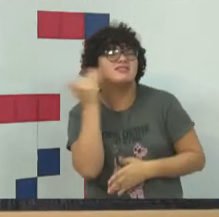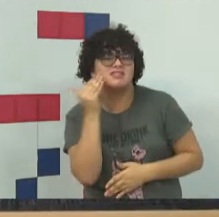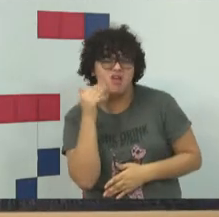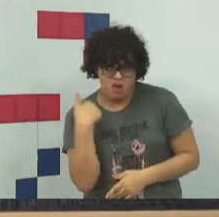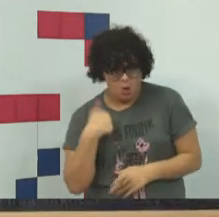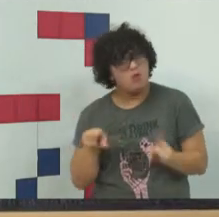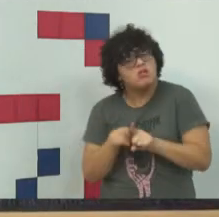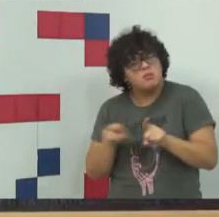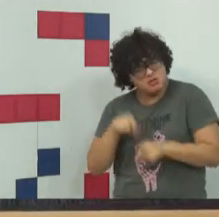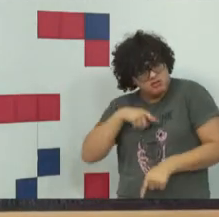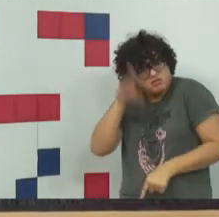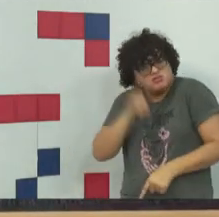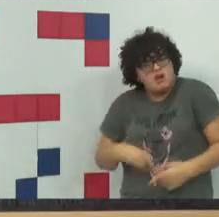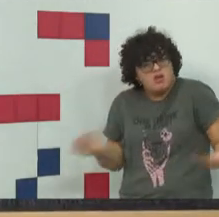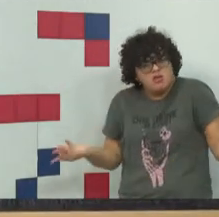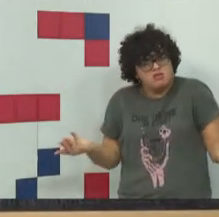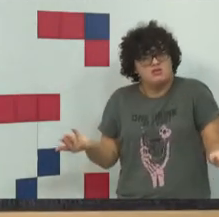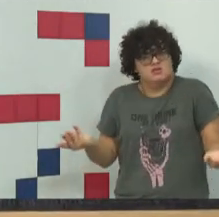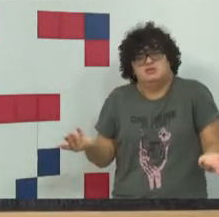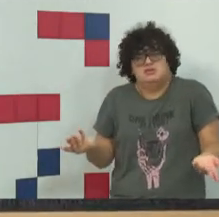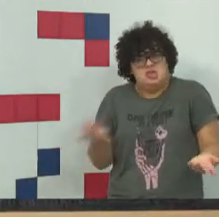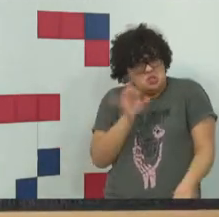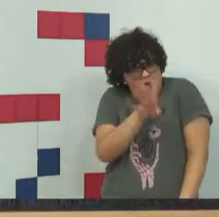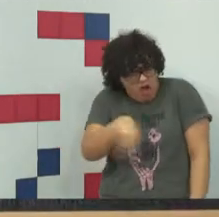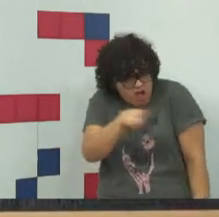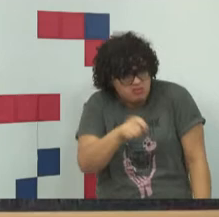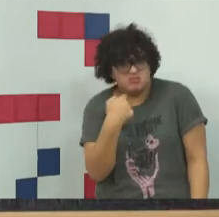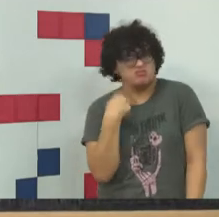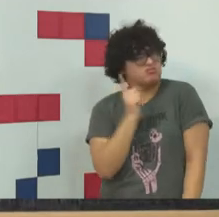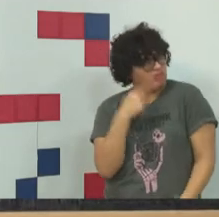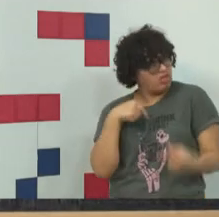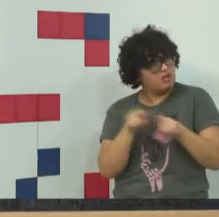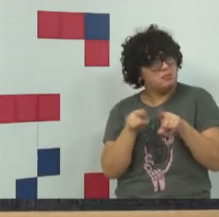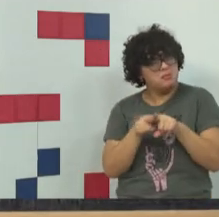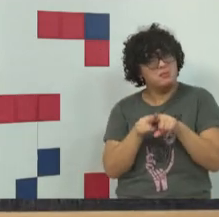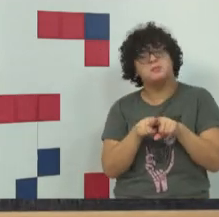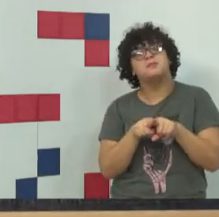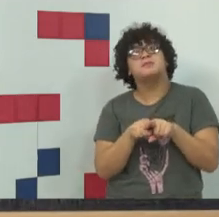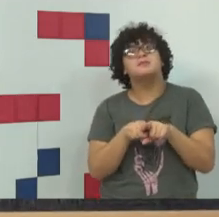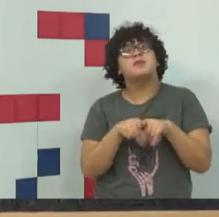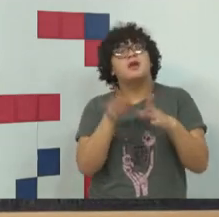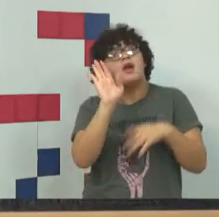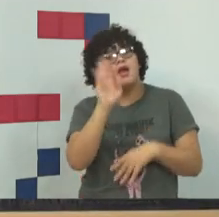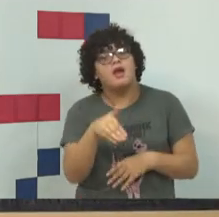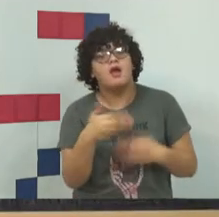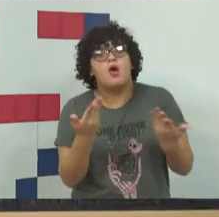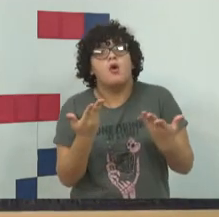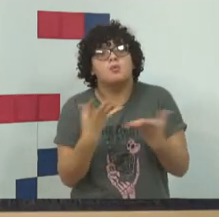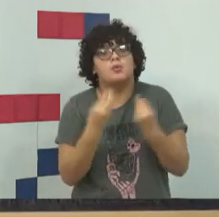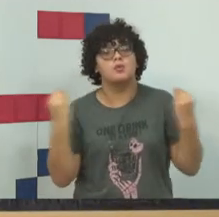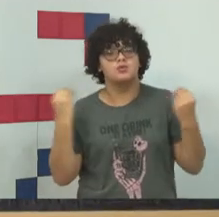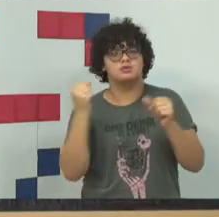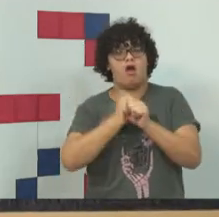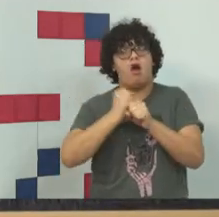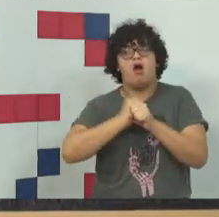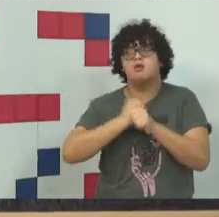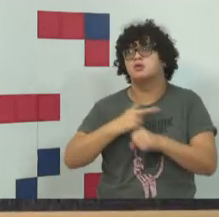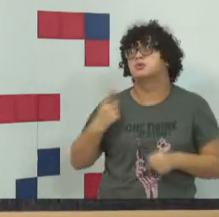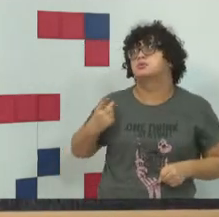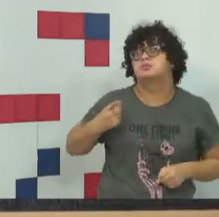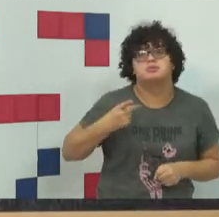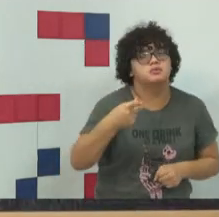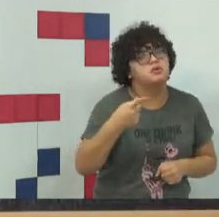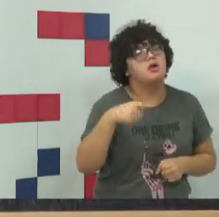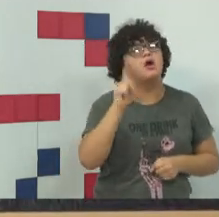também são detentores de direitos. E como por muitos séculos eles